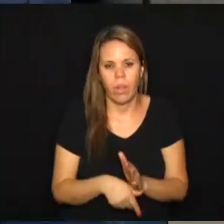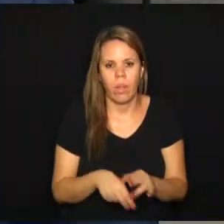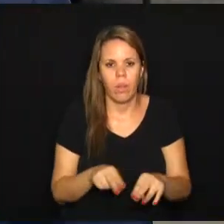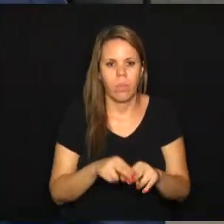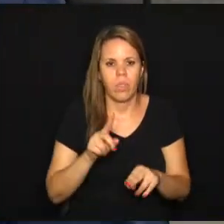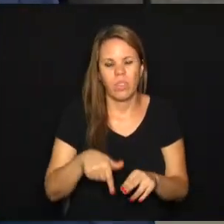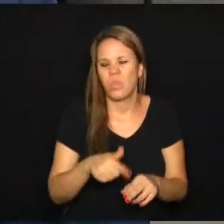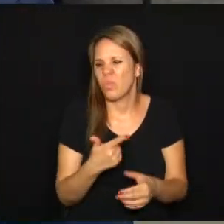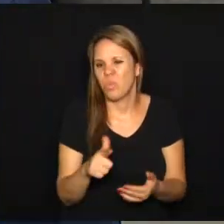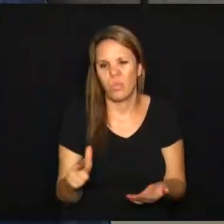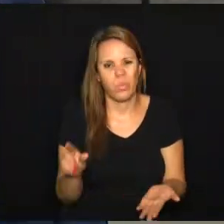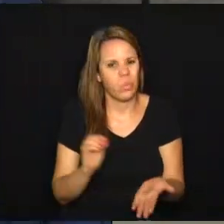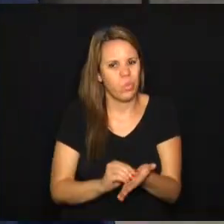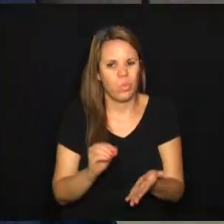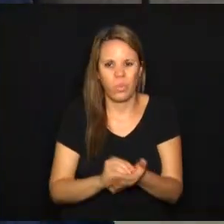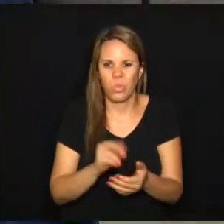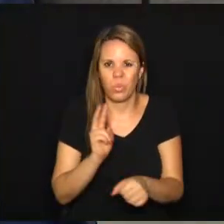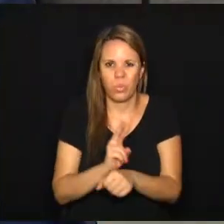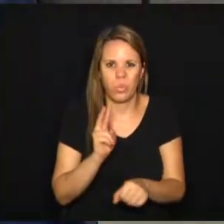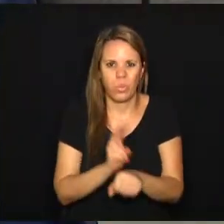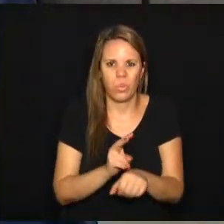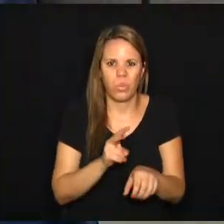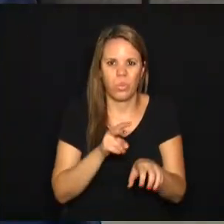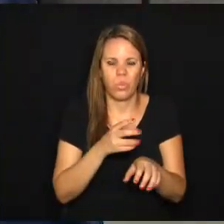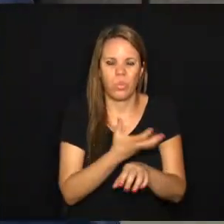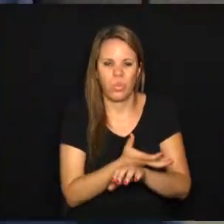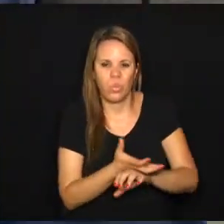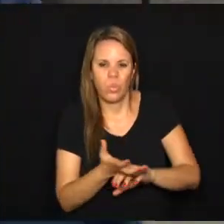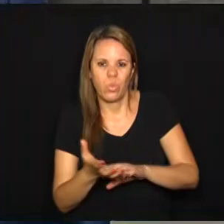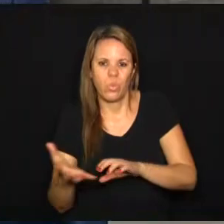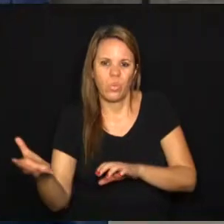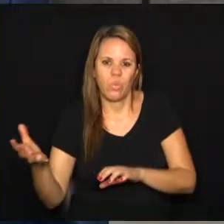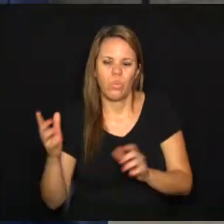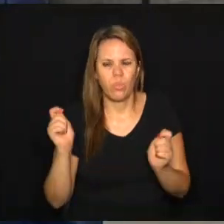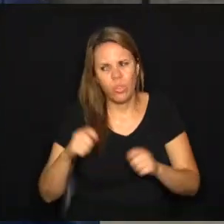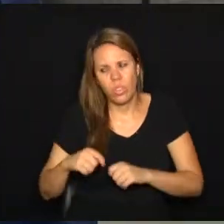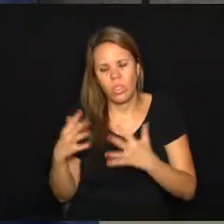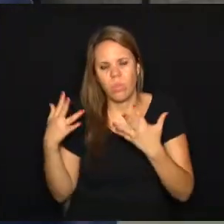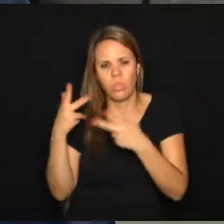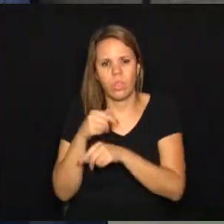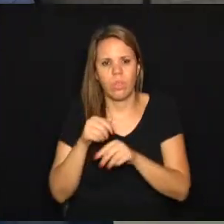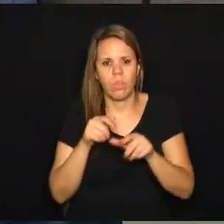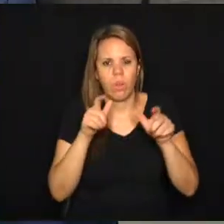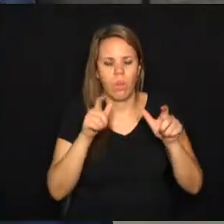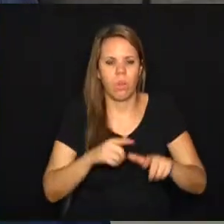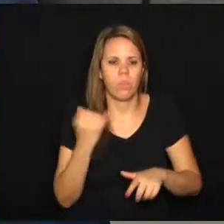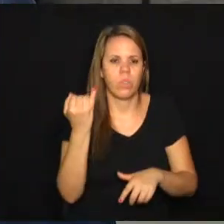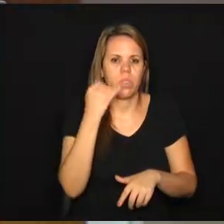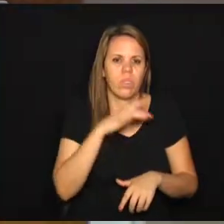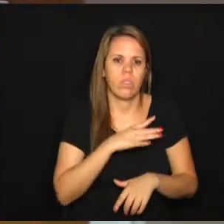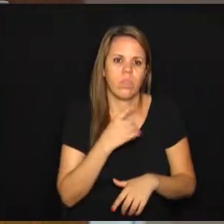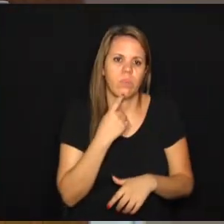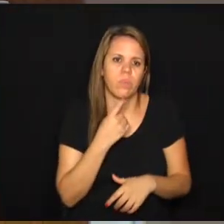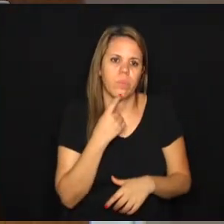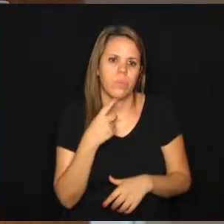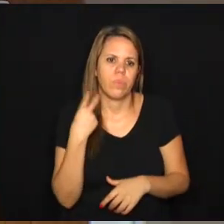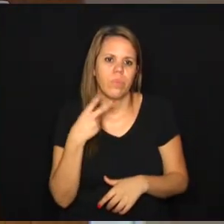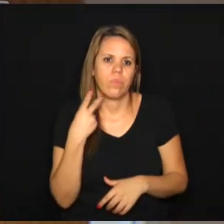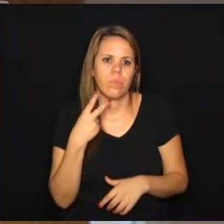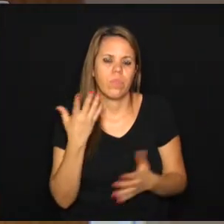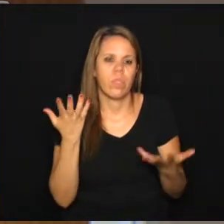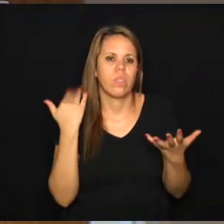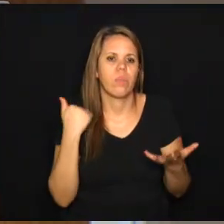desse descuido, desse descaso, com esse parque que poderia ser uma área belíssima para uma região importante da cidade de Campinas. O vereador